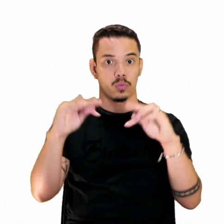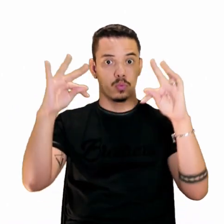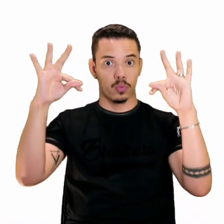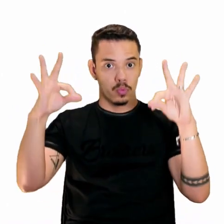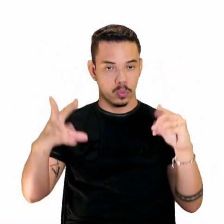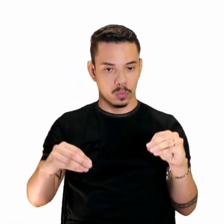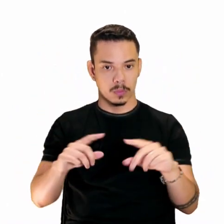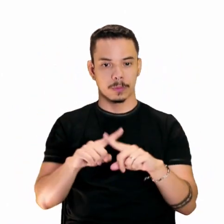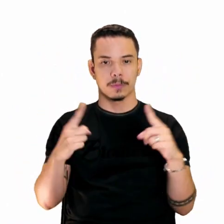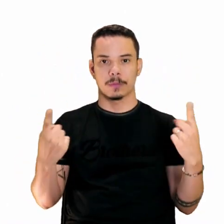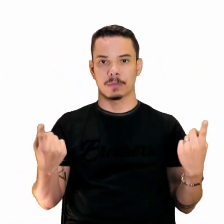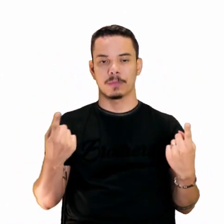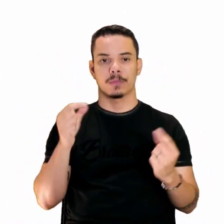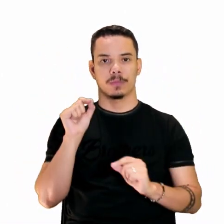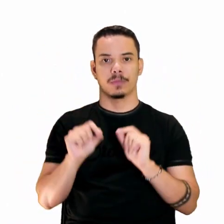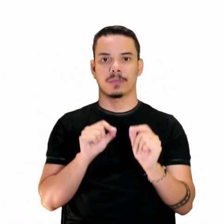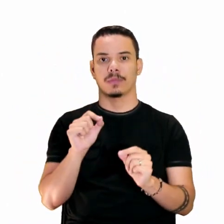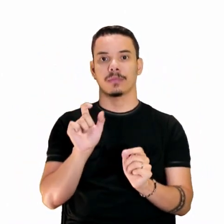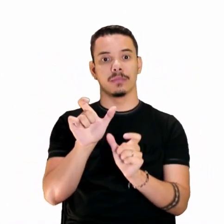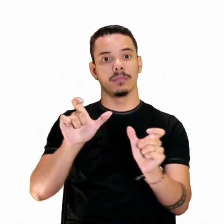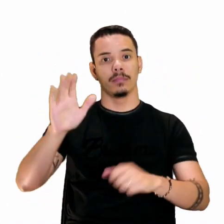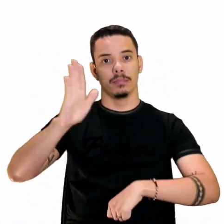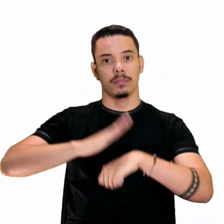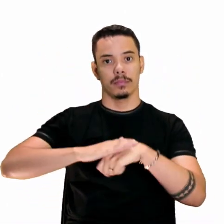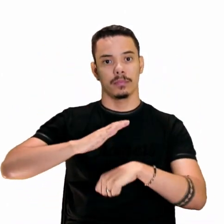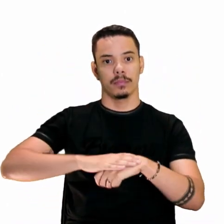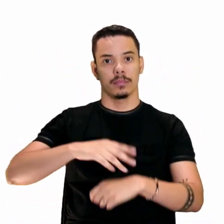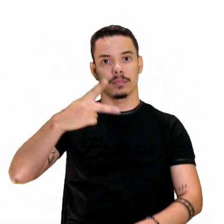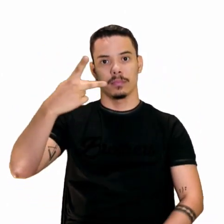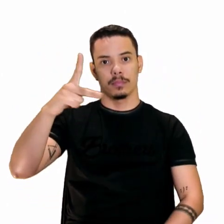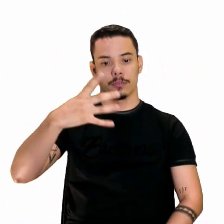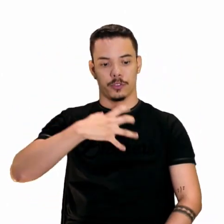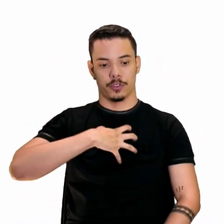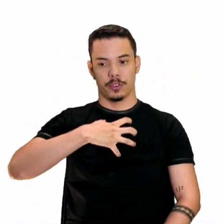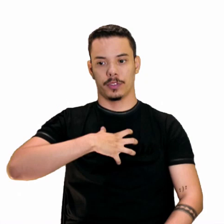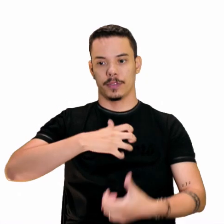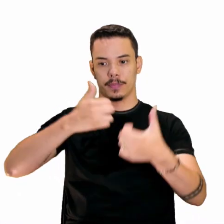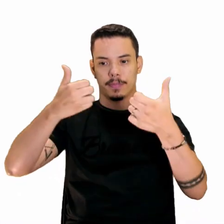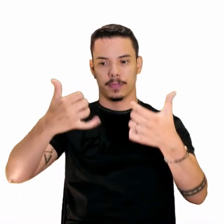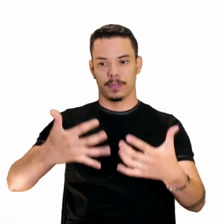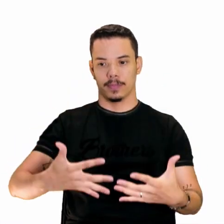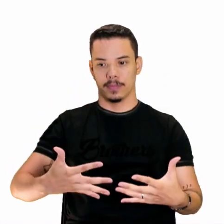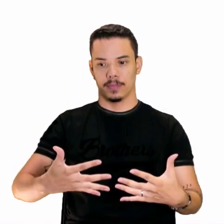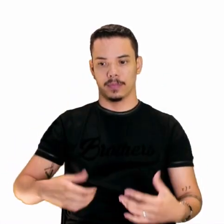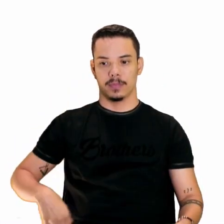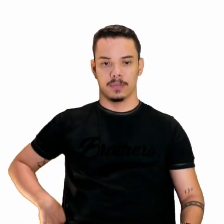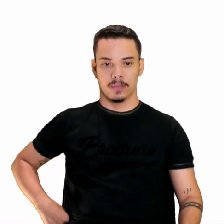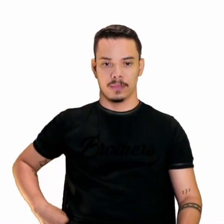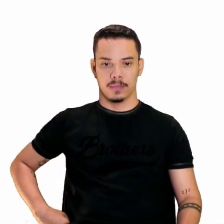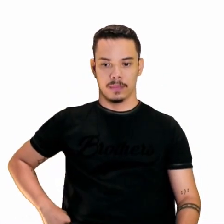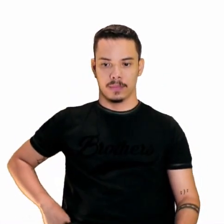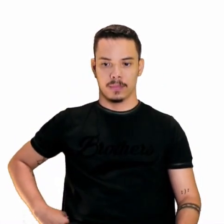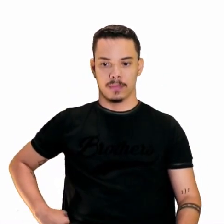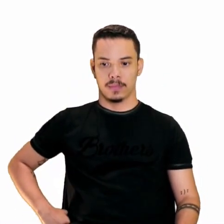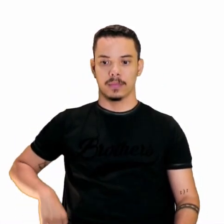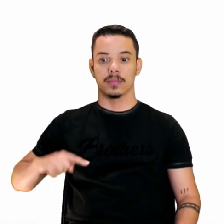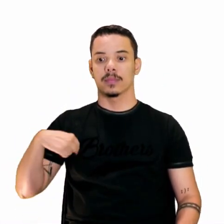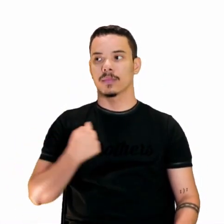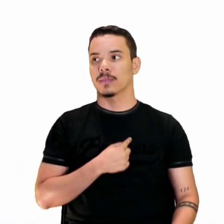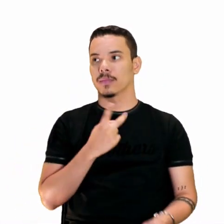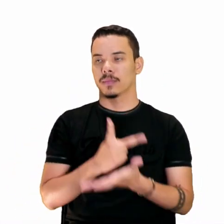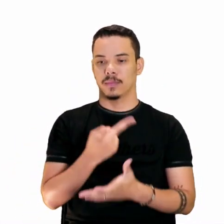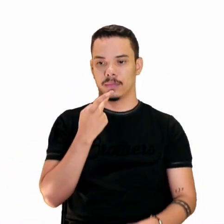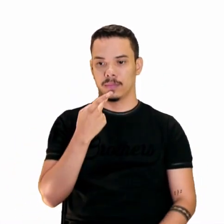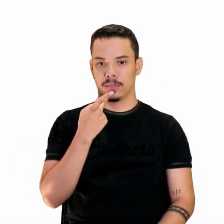Porém, com as suas palavras, né? Isso é o que a gente fala lá na redação. E aí, nós vamos